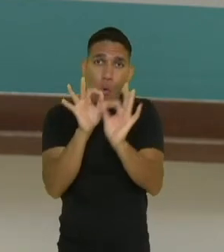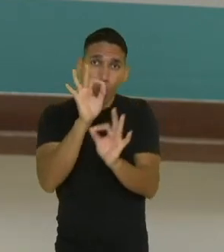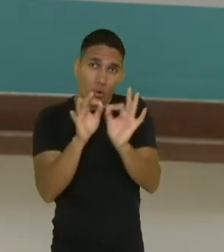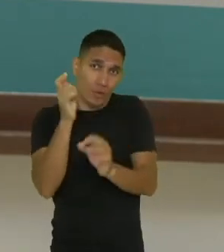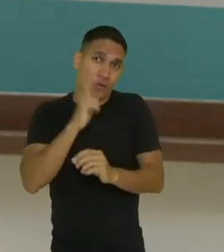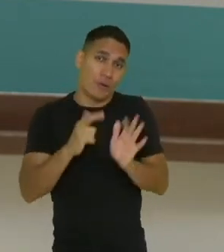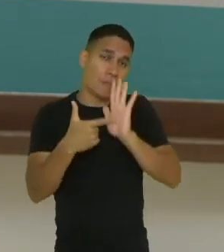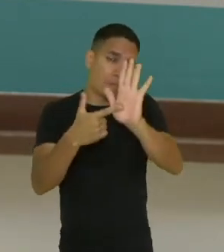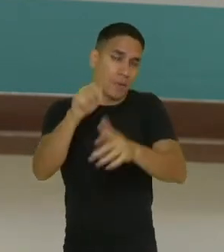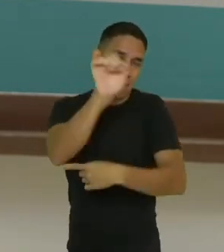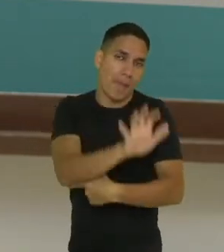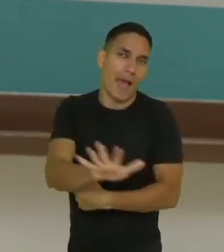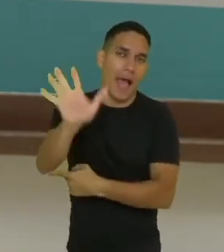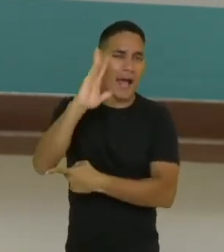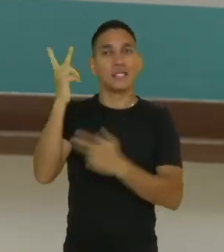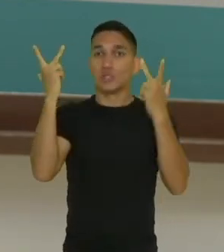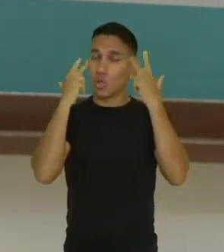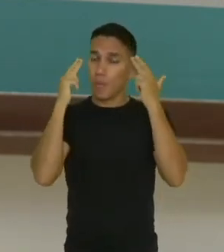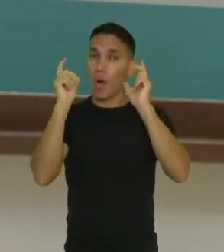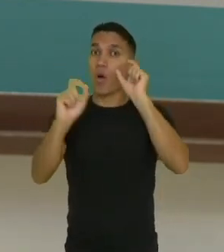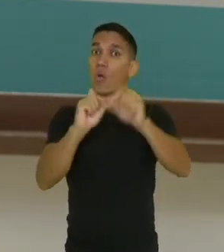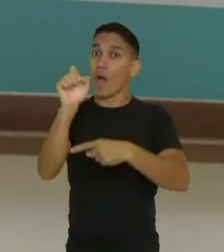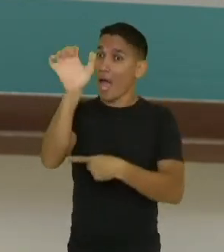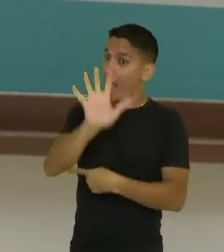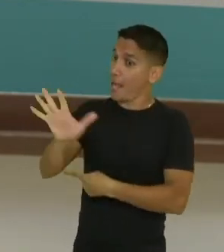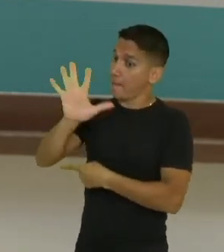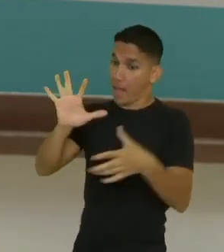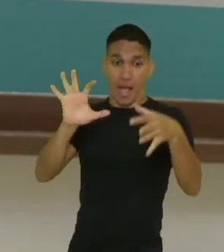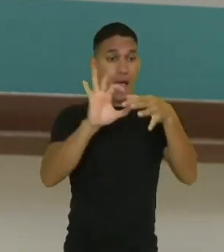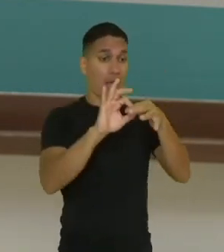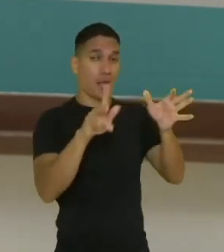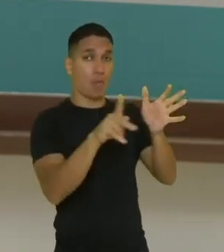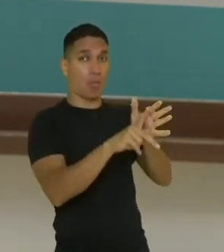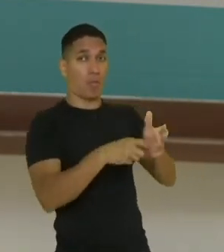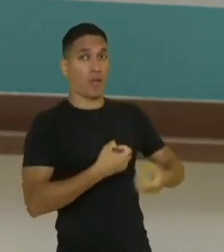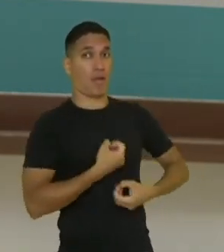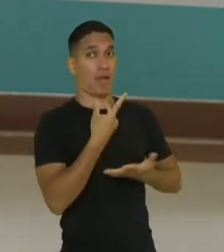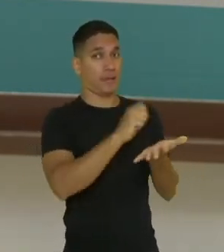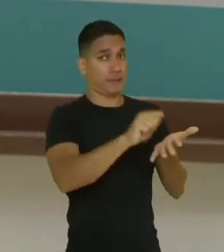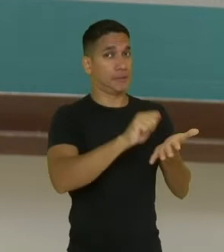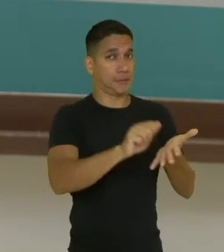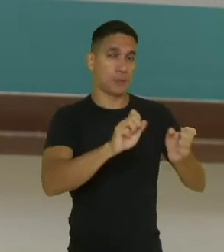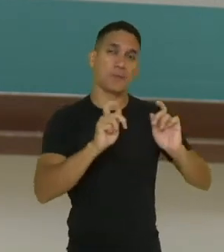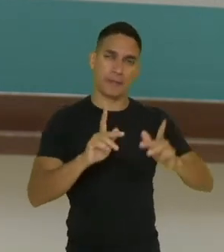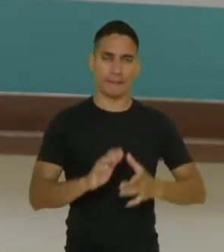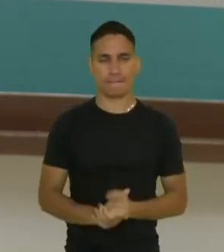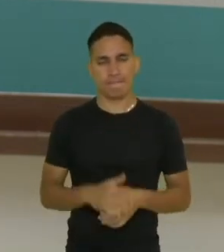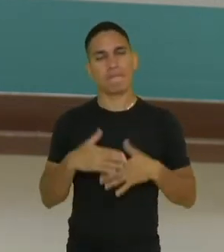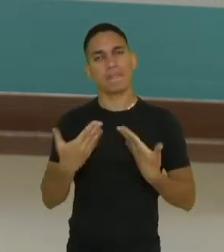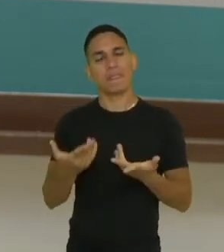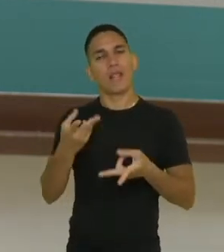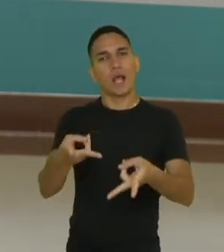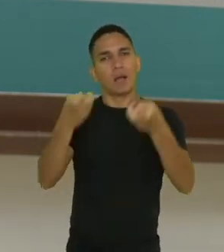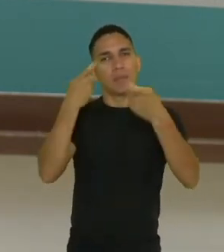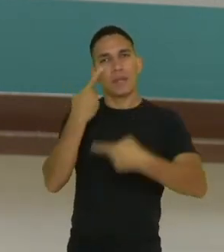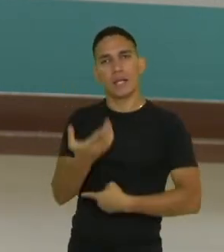que formam a imagem. Geralmente, a imagem está relacionada ao poema escrito, ok? Então, veja bem,